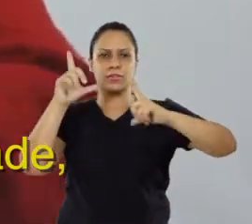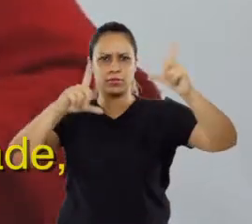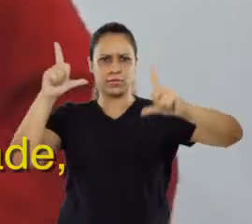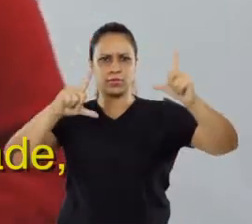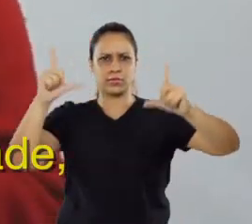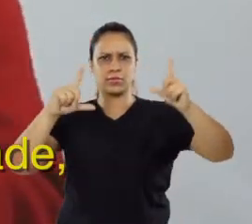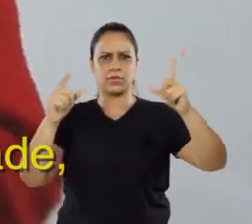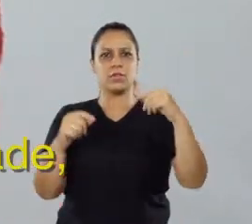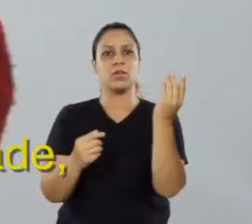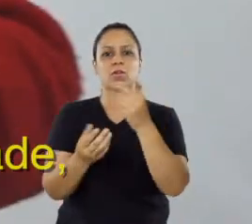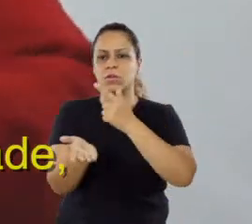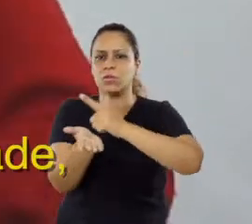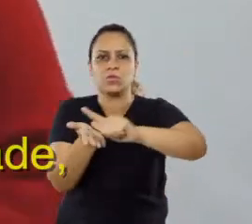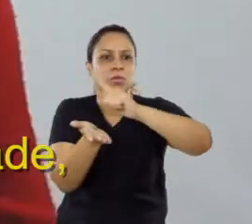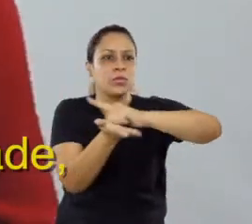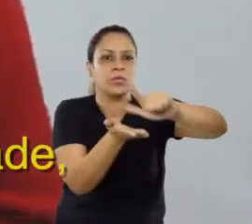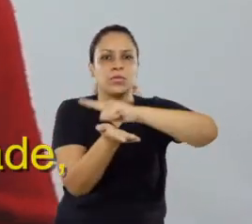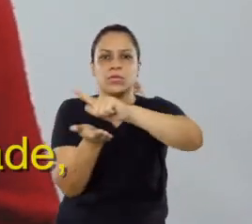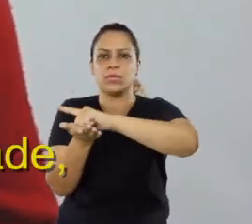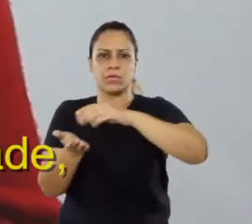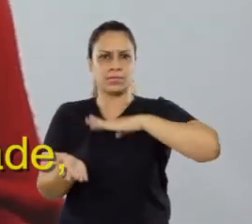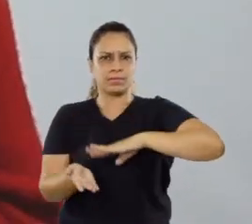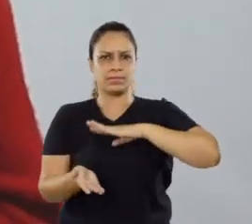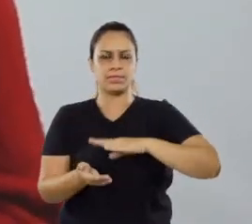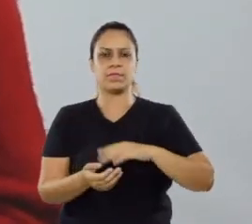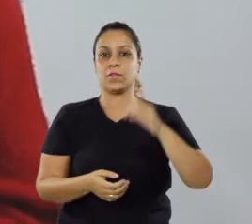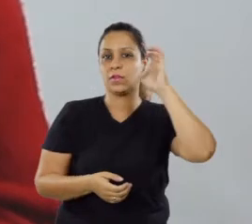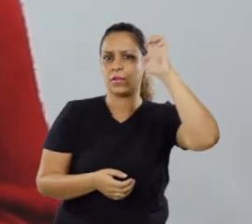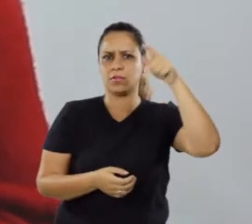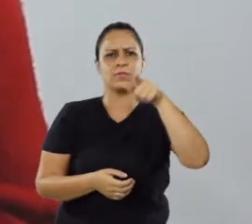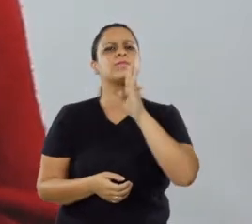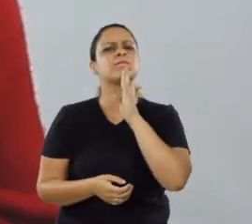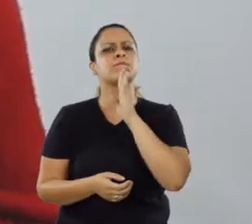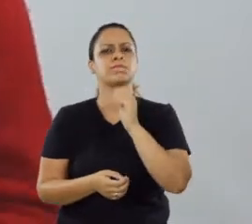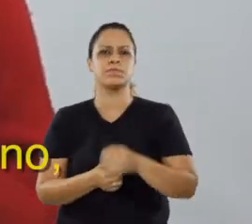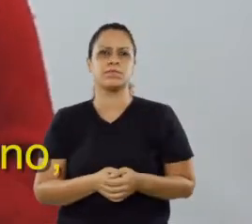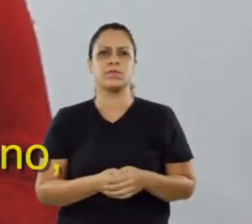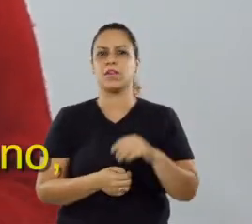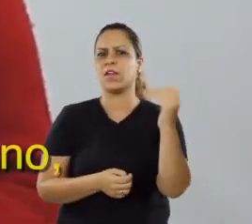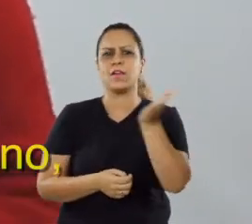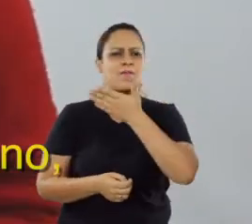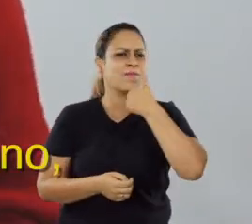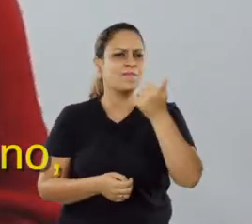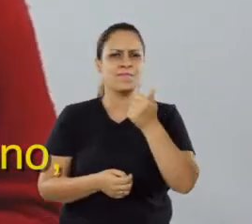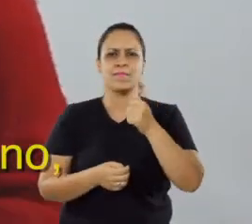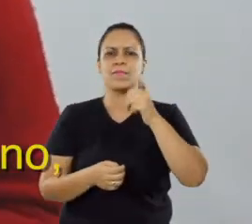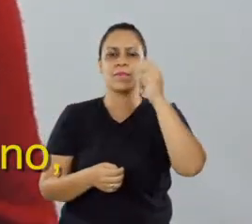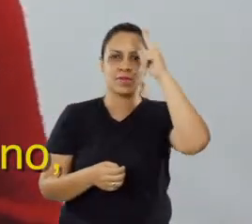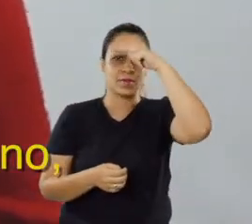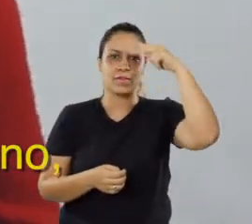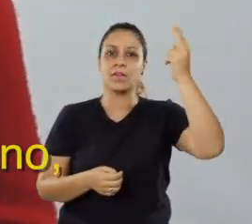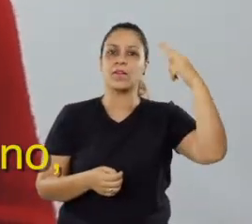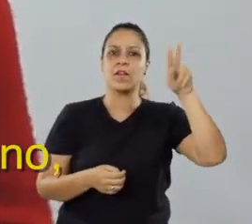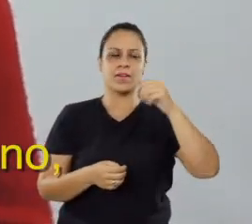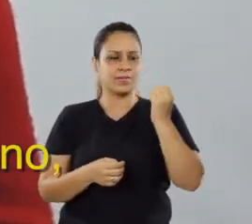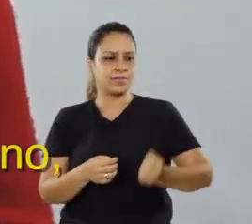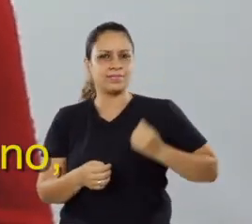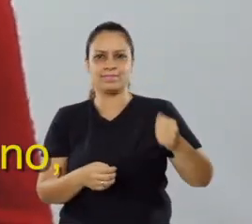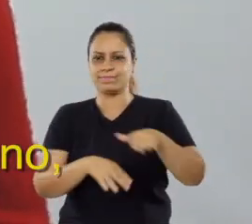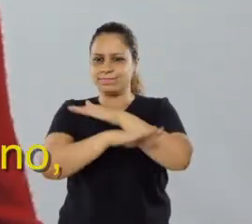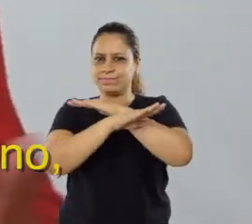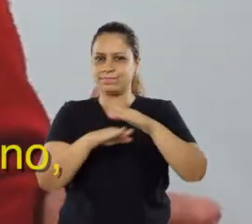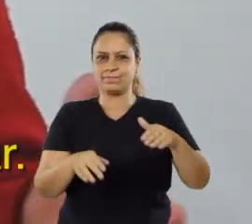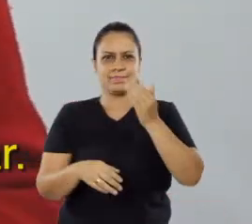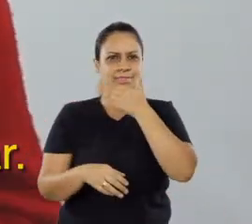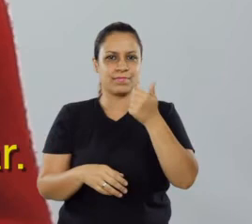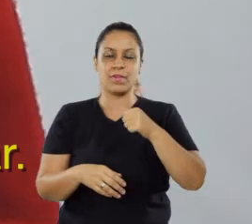TV e com panfletos espalhados pela cidade. O Edinho você conhece. É o mais preparado para tirar Araraquara do